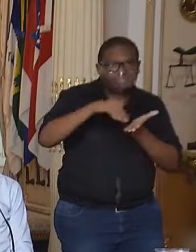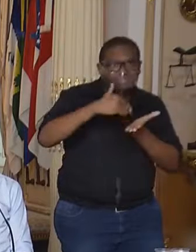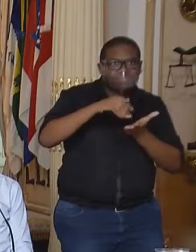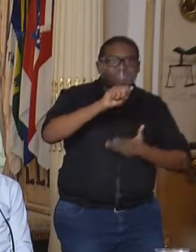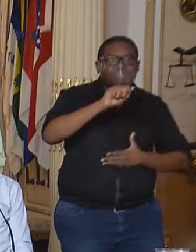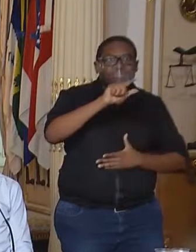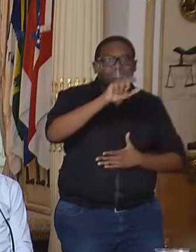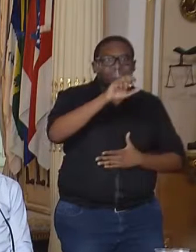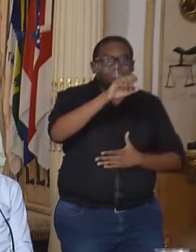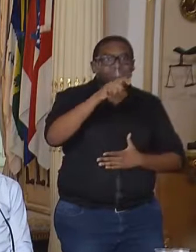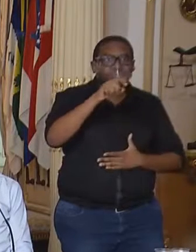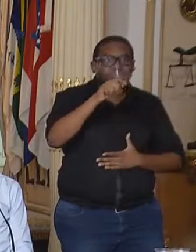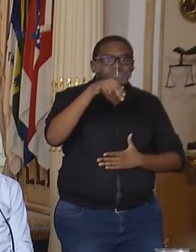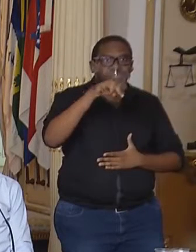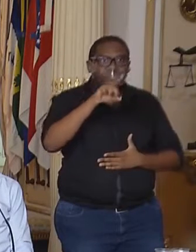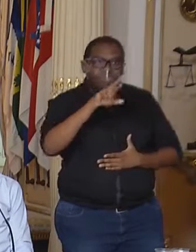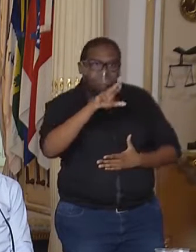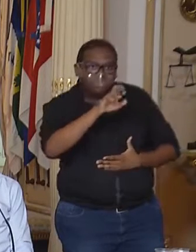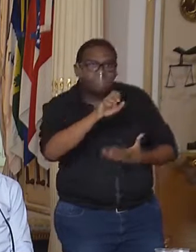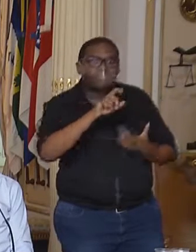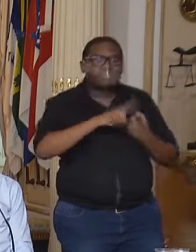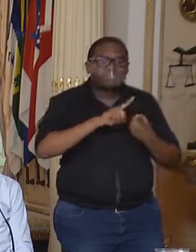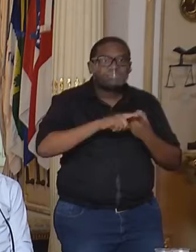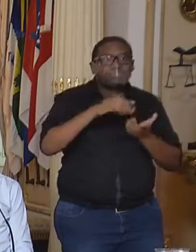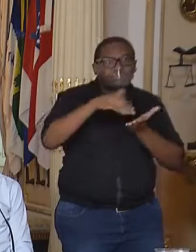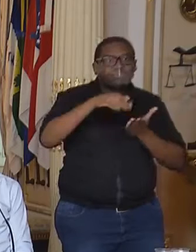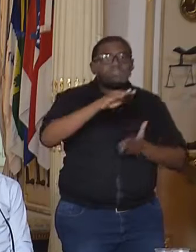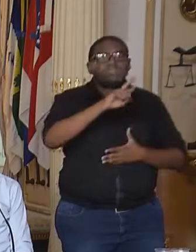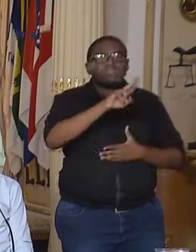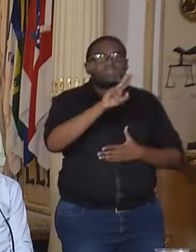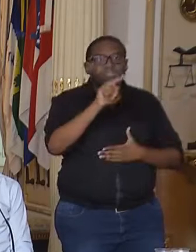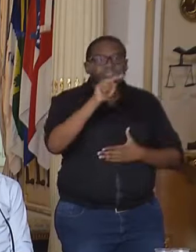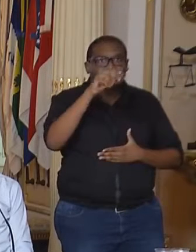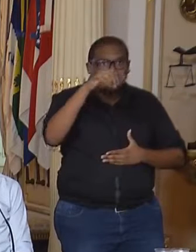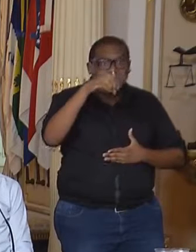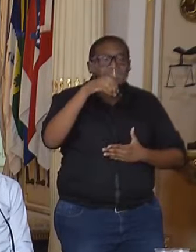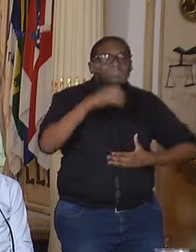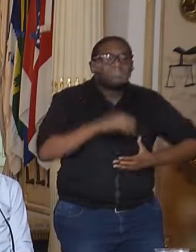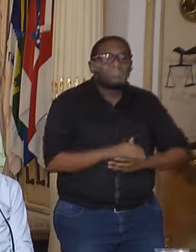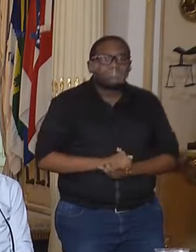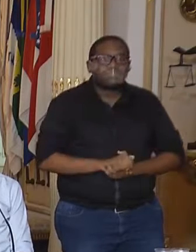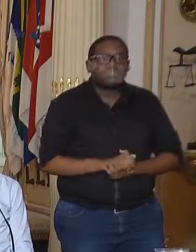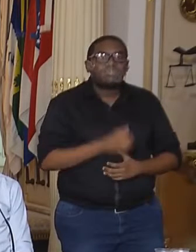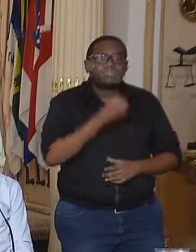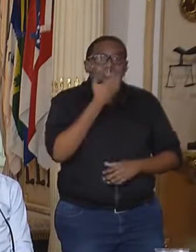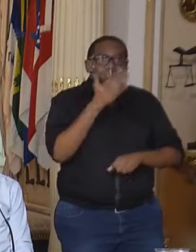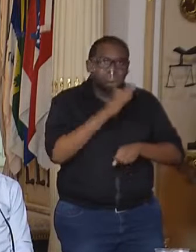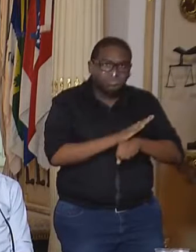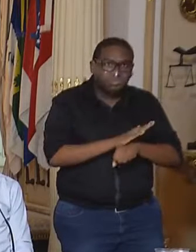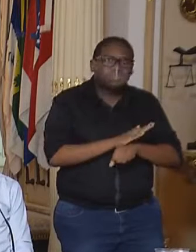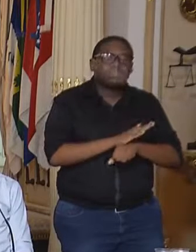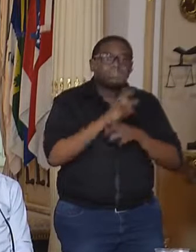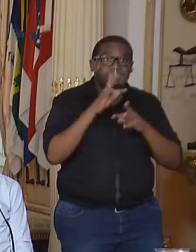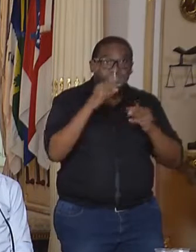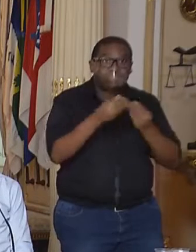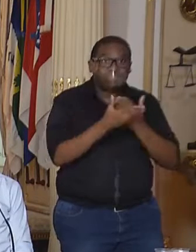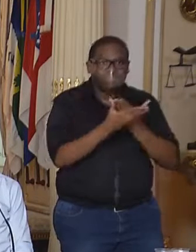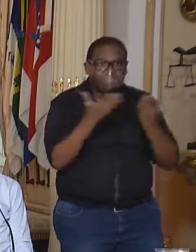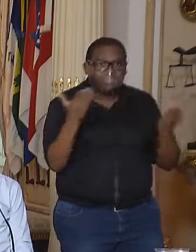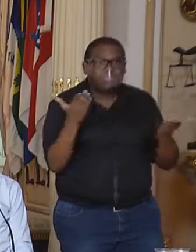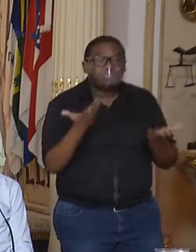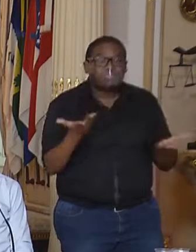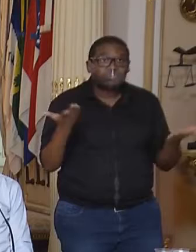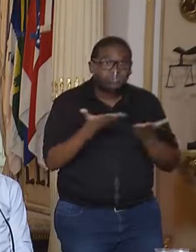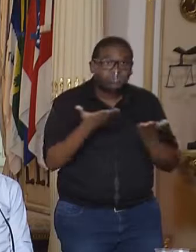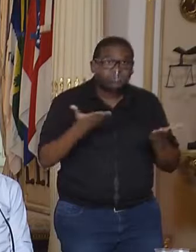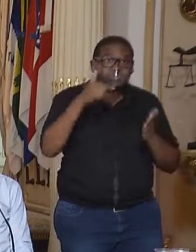Rebello, nosso secretário de Planejamento, secretário Bruno Chuamba, secretário de Desenvolvimento Econômico. Boa tarde a todas e todos. Hoje